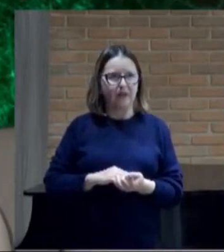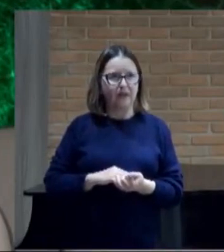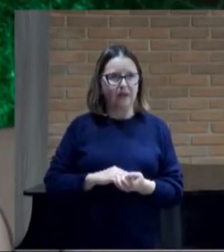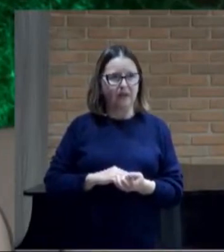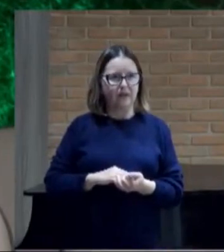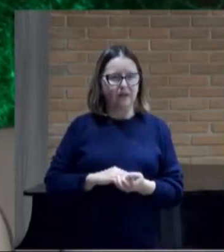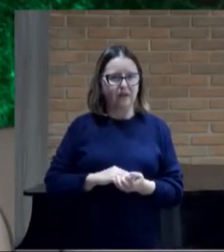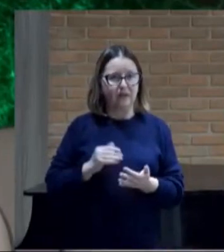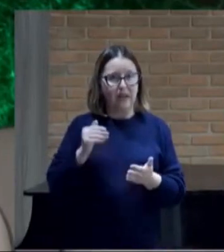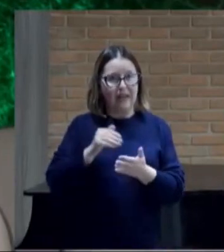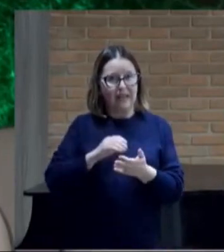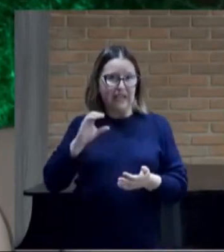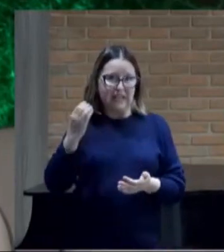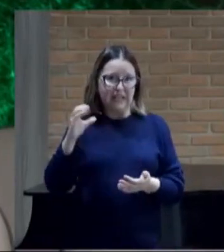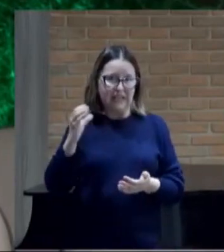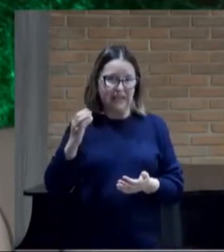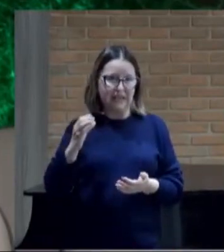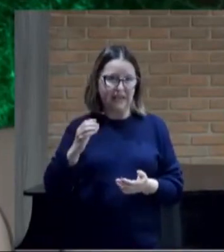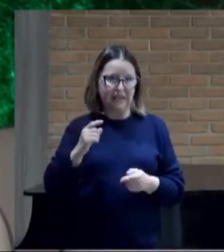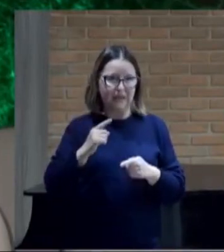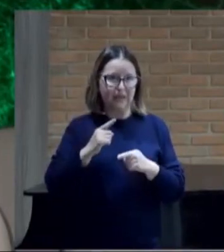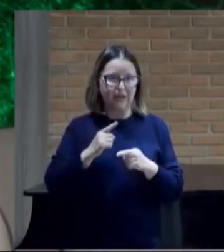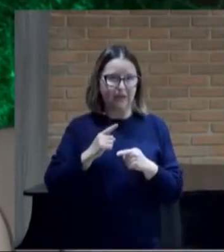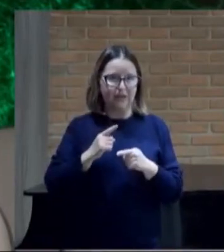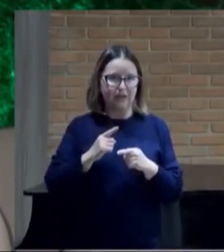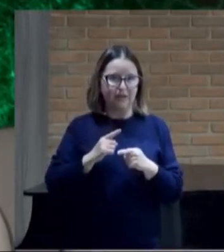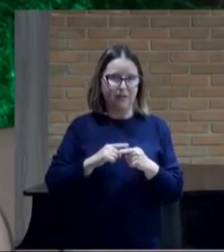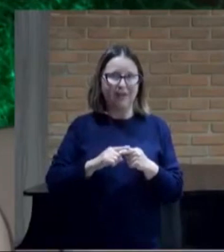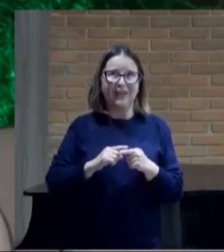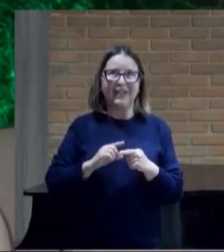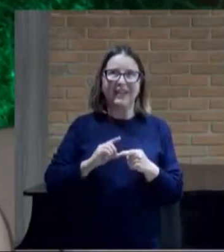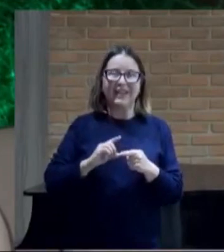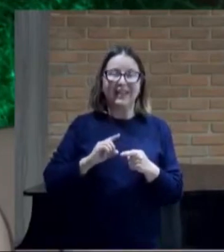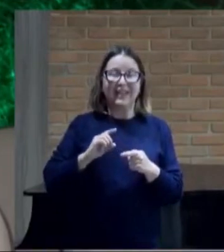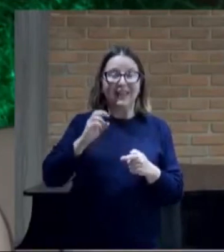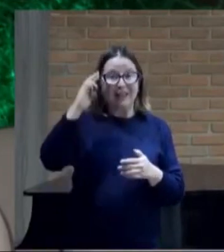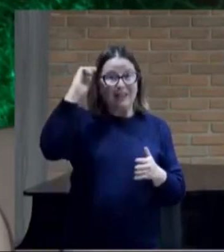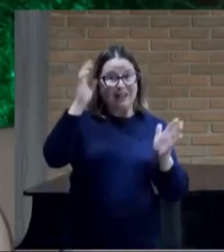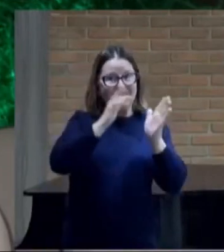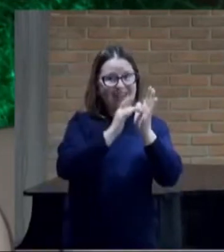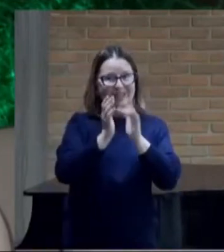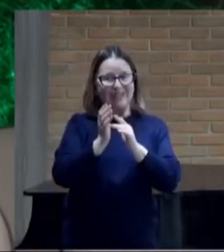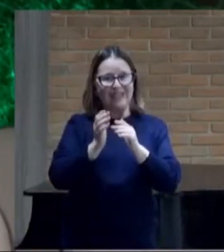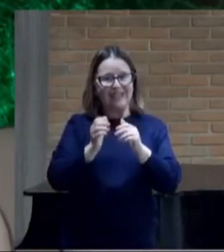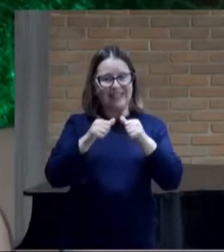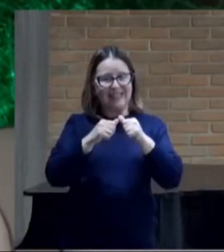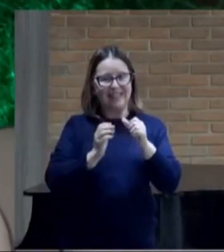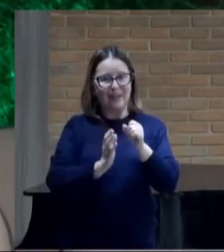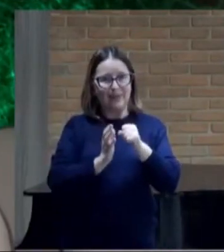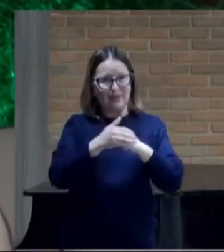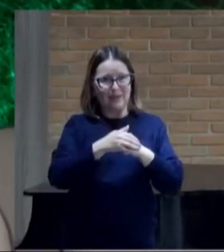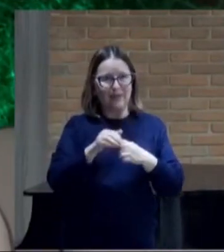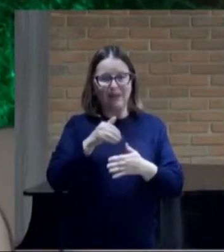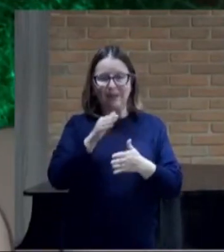Até na ciência Porque nele Estão ocultos Todos os tesouros Da sabedoria E da ciência